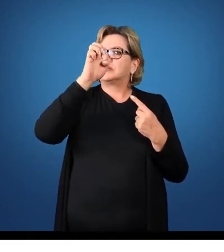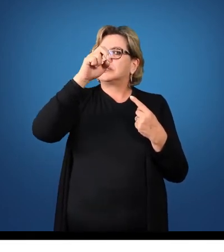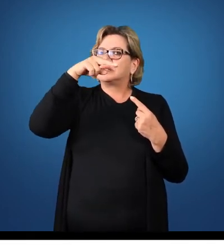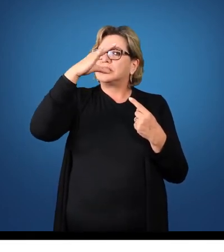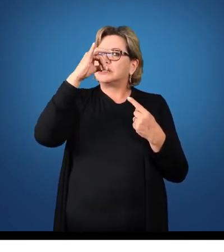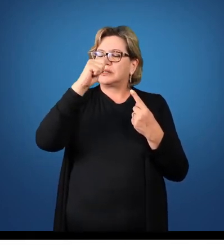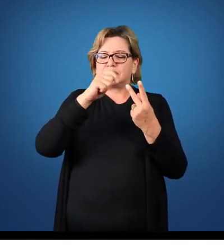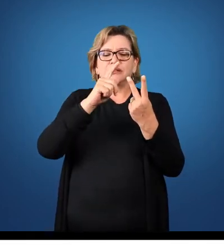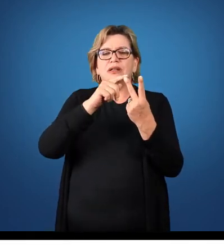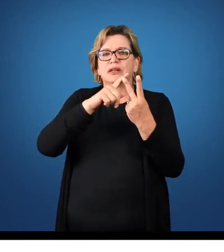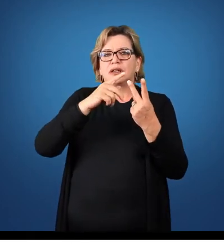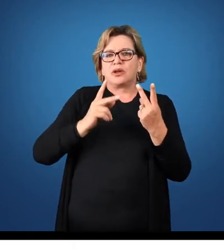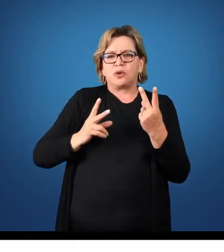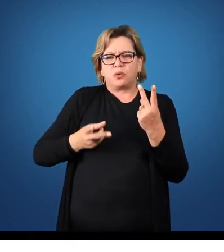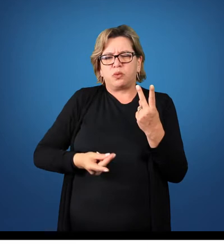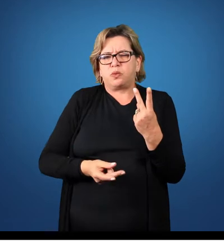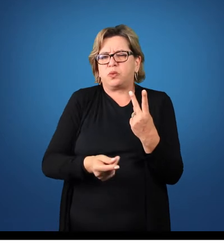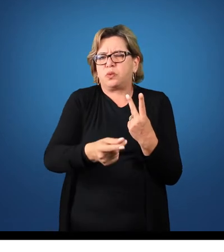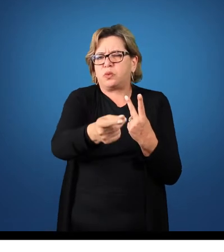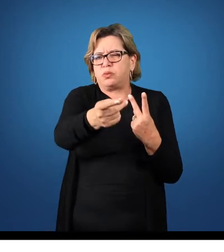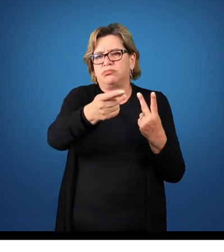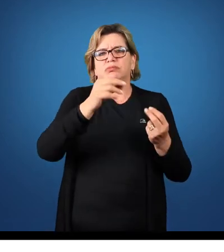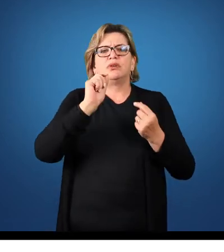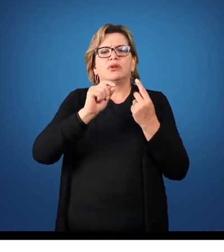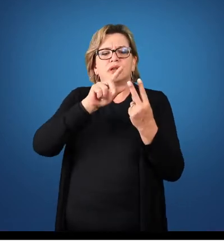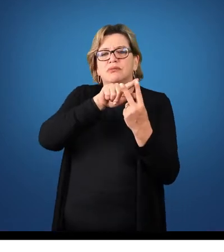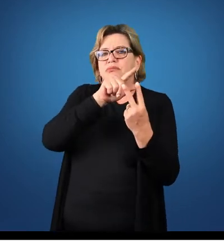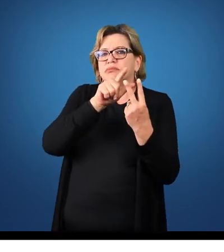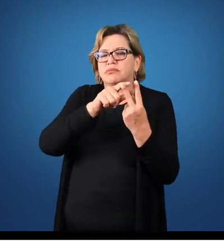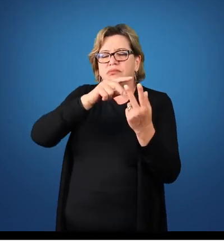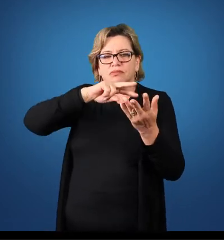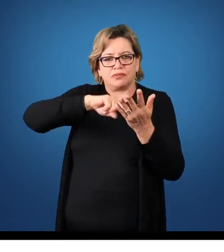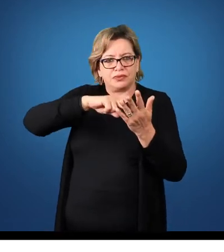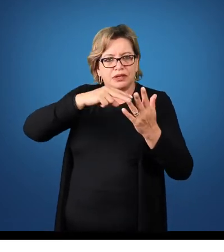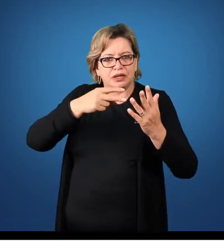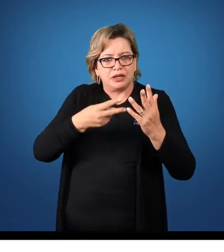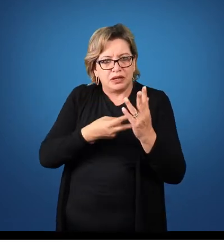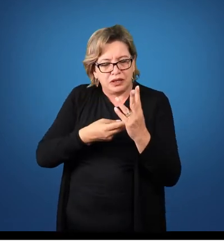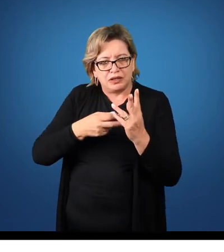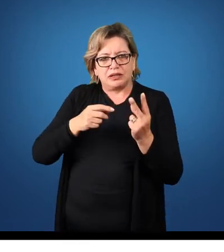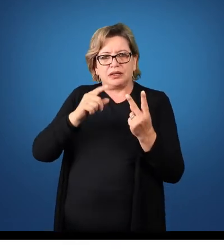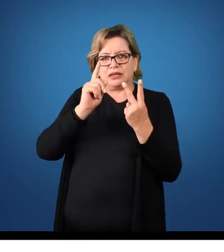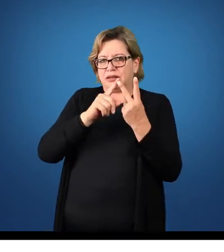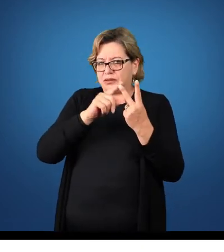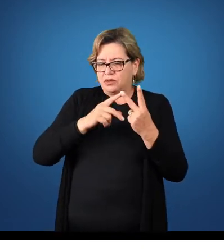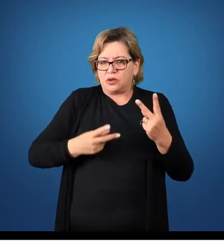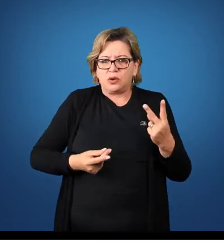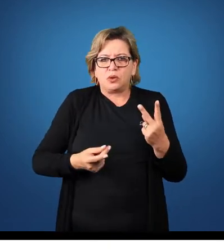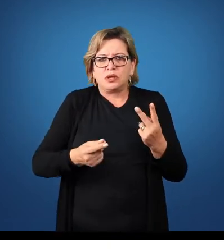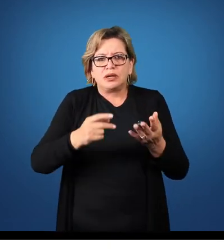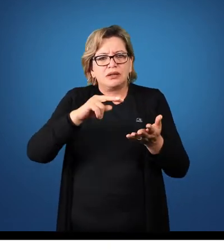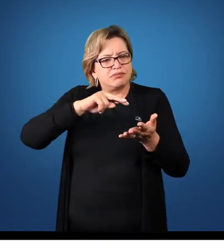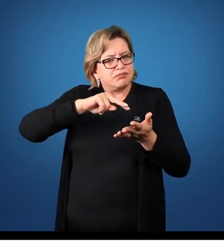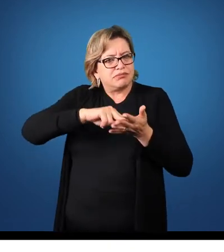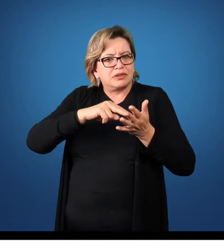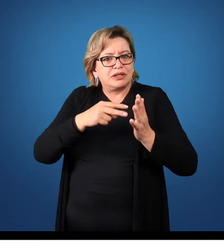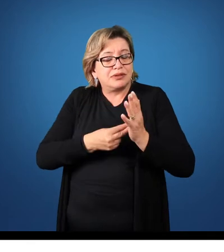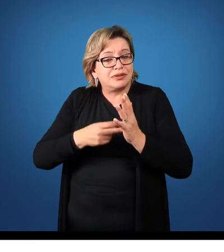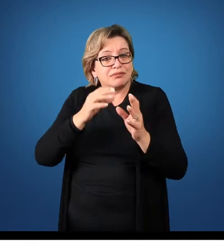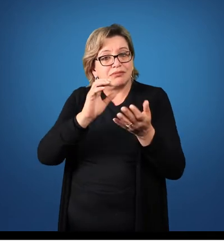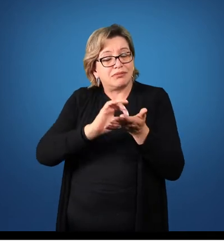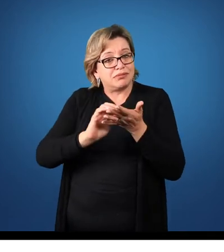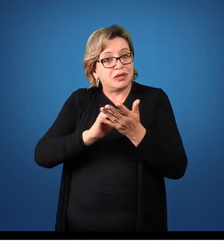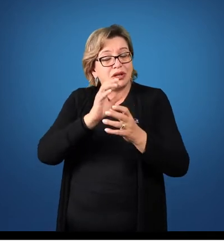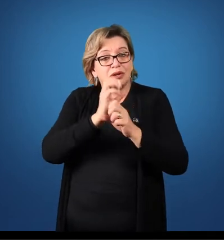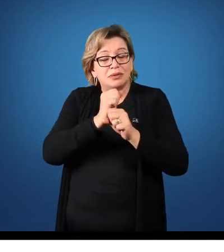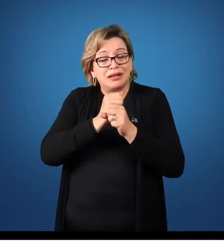continuidade. O que isso significa? O princípio da continuidade significa que a contabilidade sempre